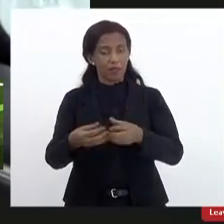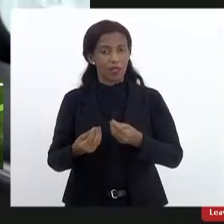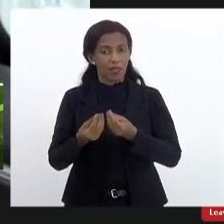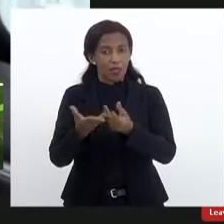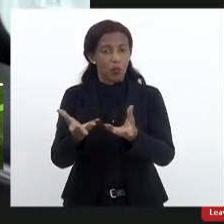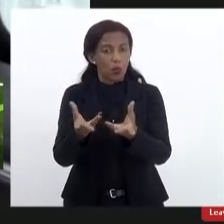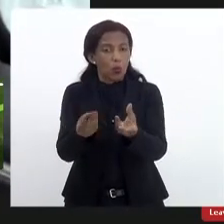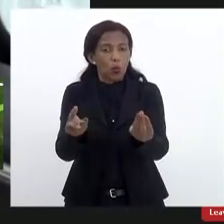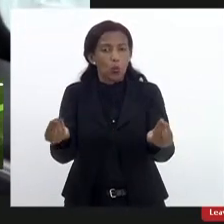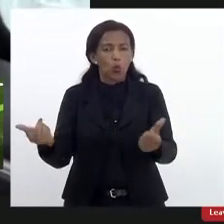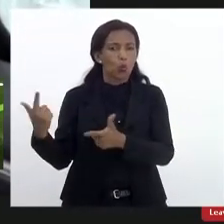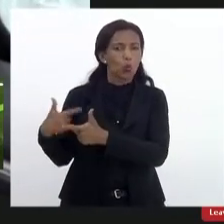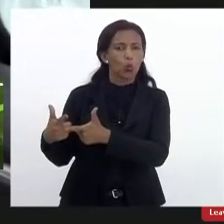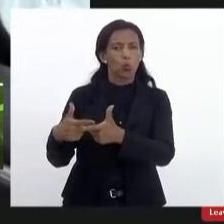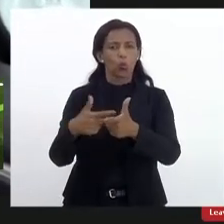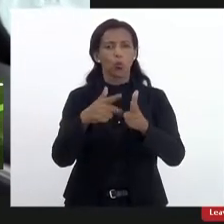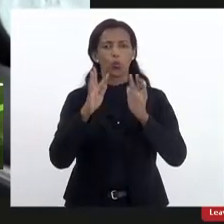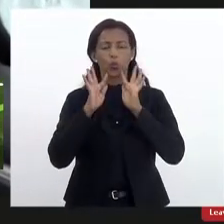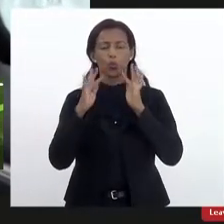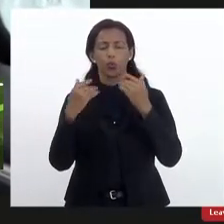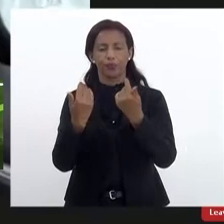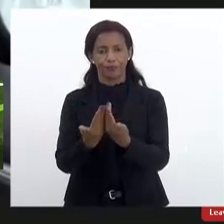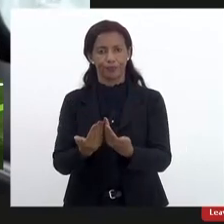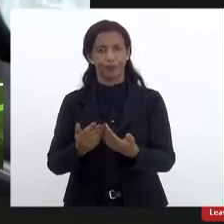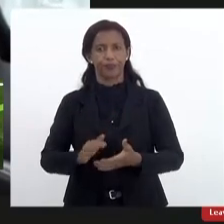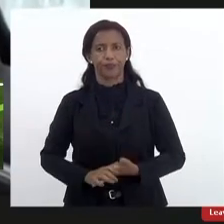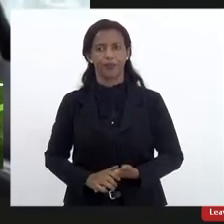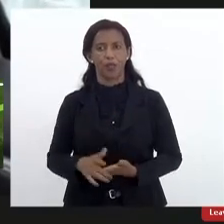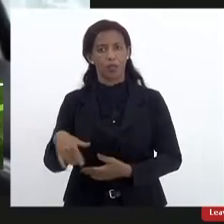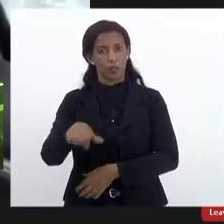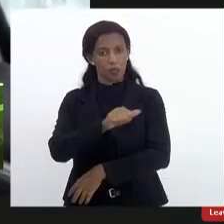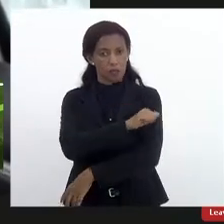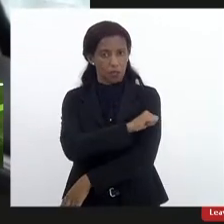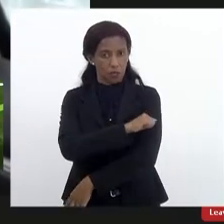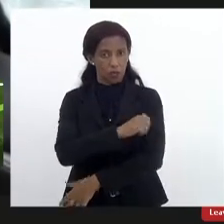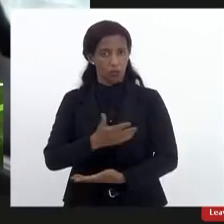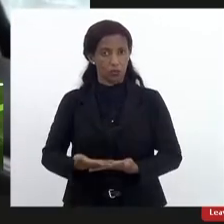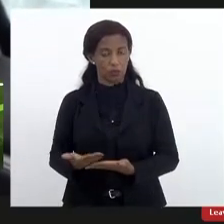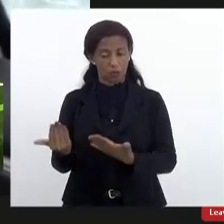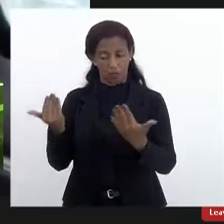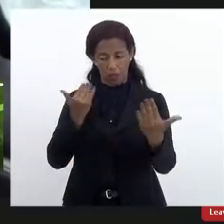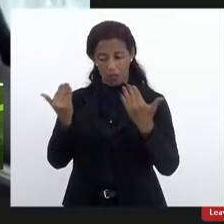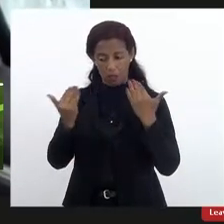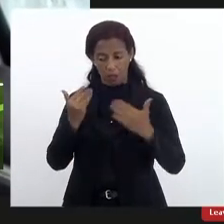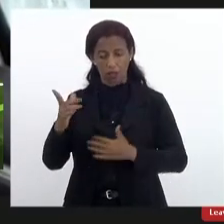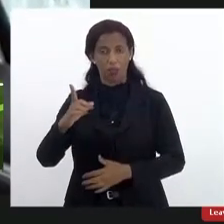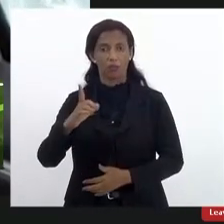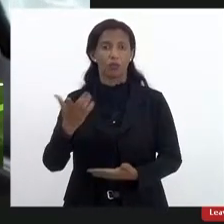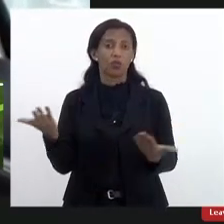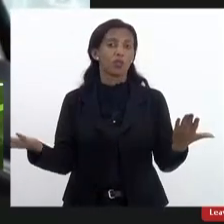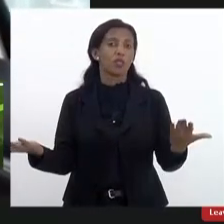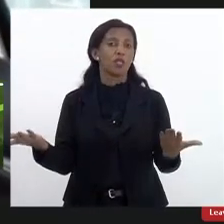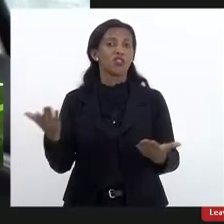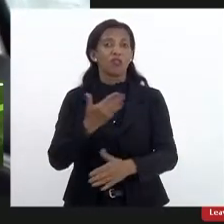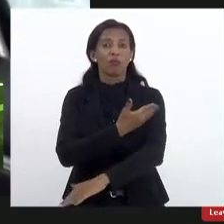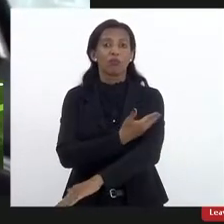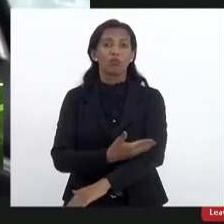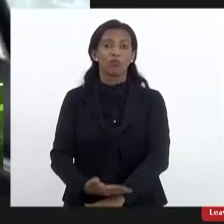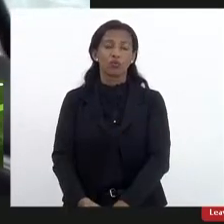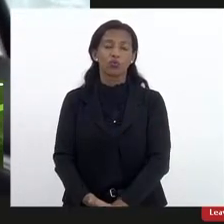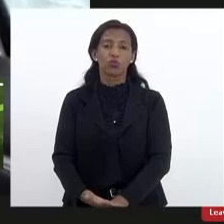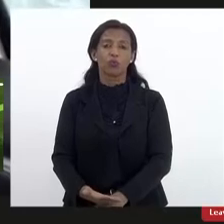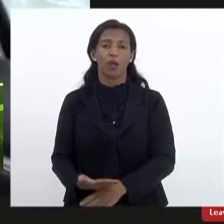muitos danos a essas famílias a esses alunos e a relação que eles estavam acostumados a